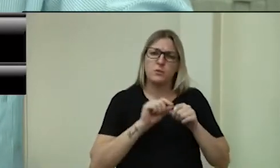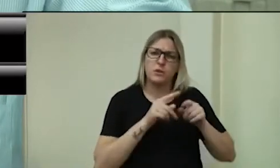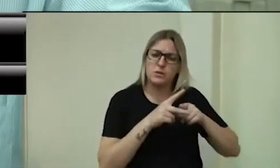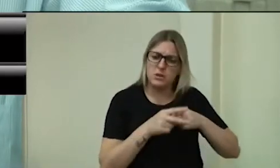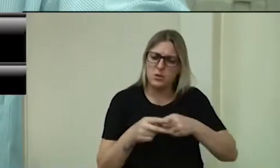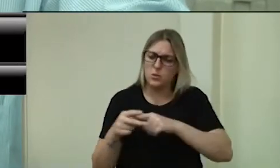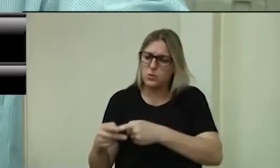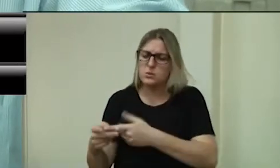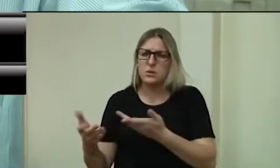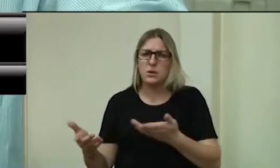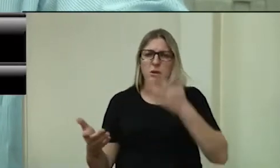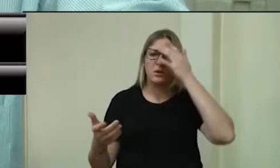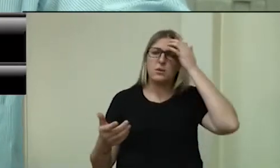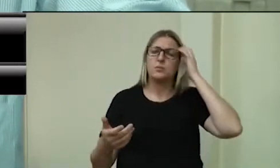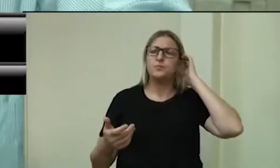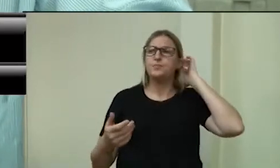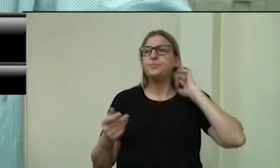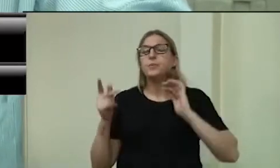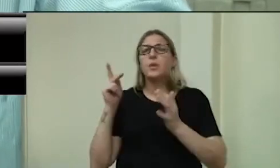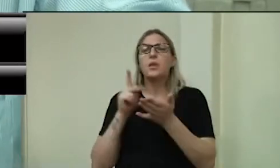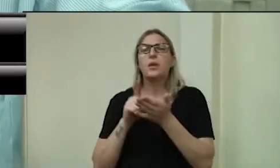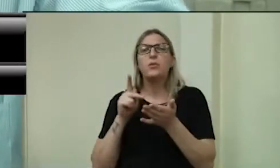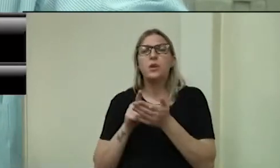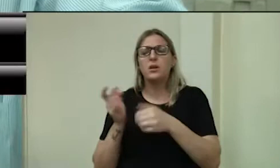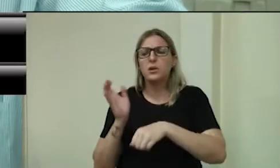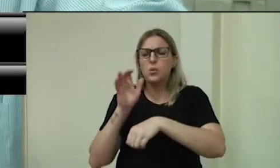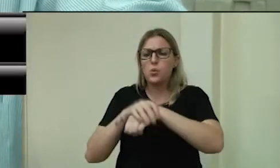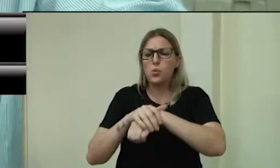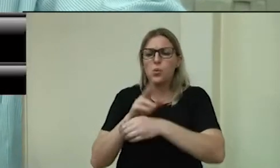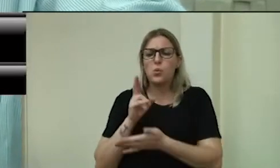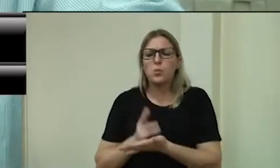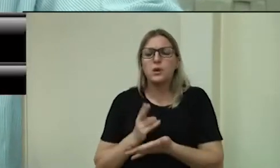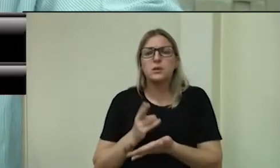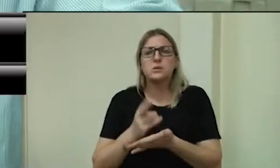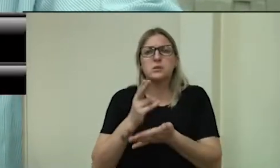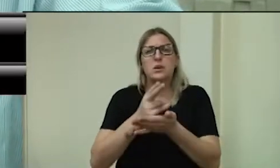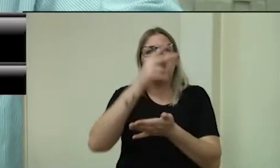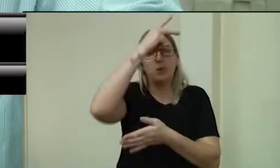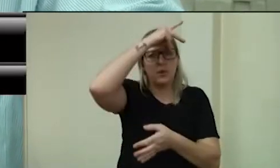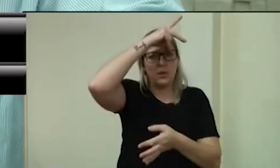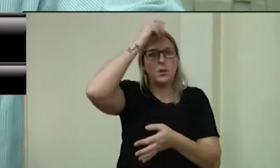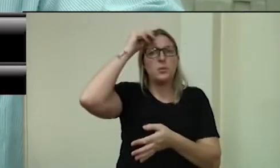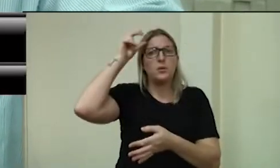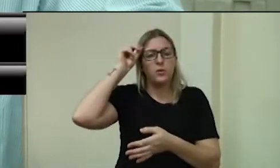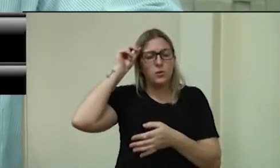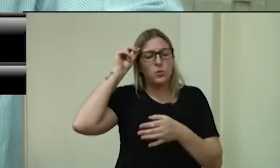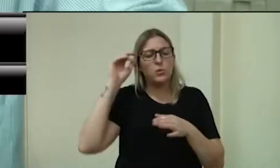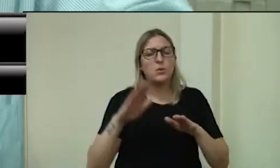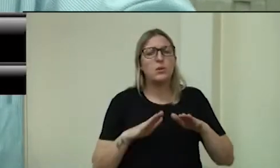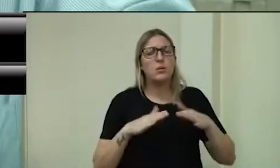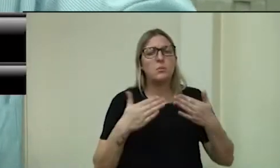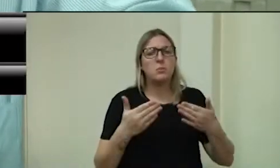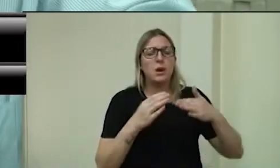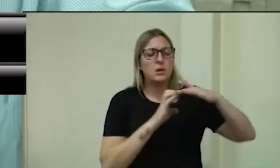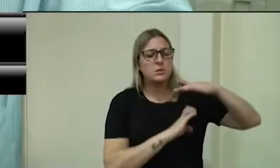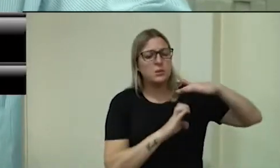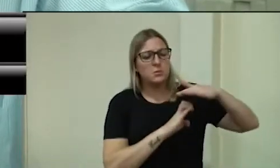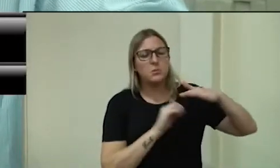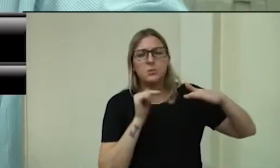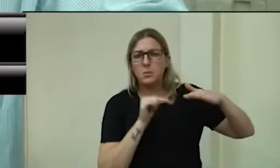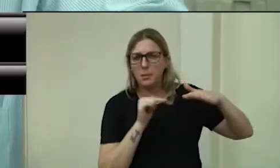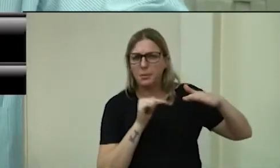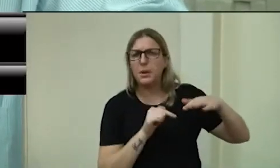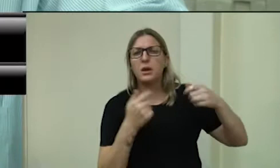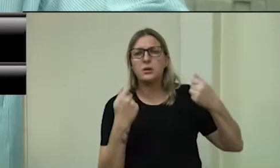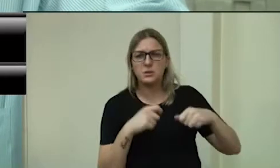sempre cai no modo da prefeitura, a prefeitura faz coisa e já está demolindo todo o asfalto. Então, com a empresa, para você, que vocês estão aí,